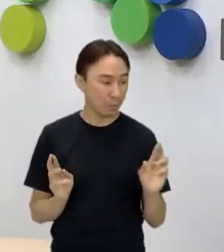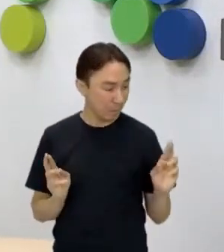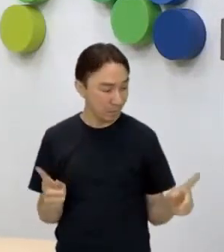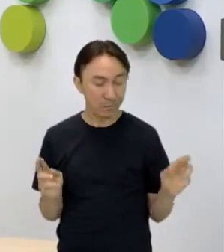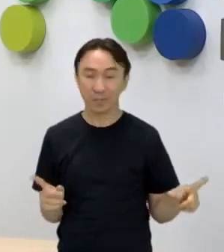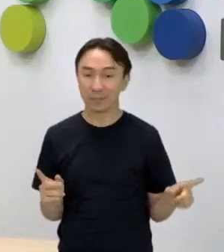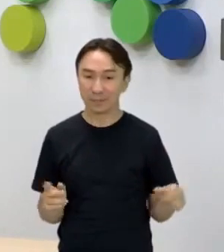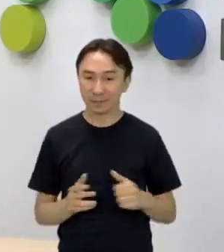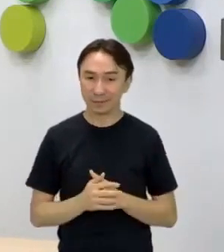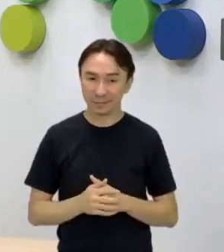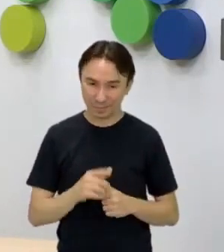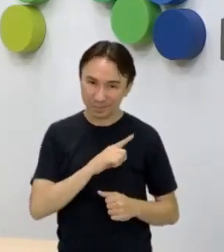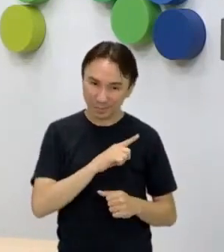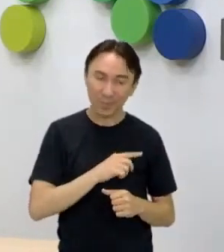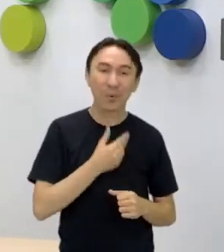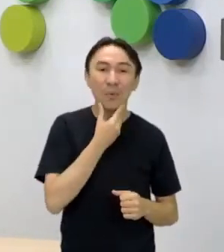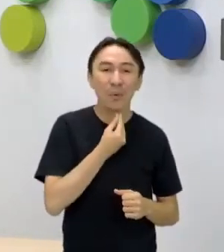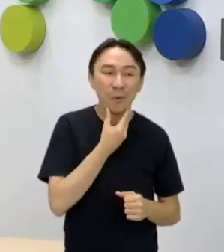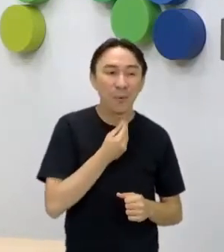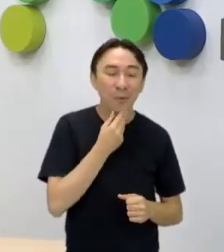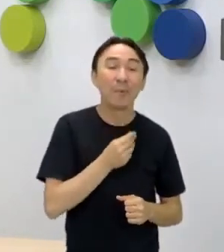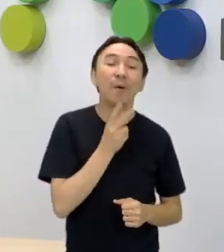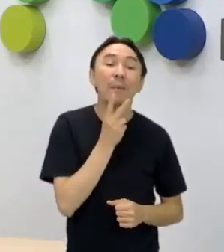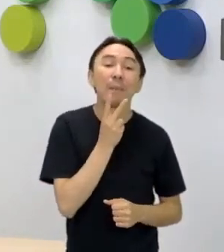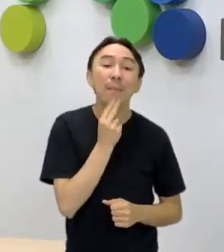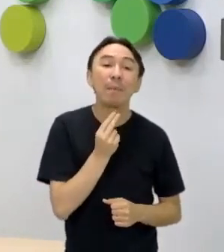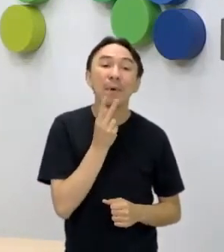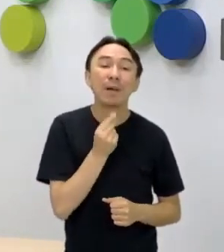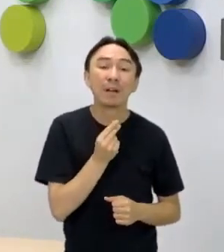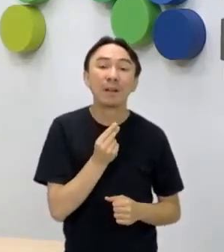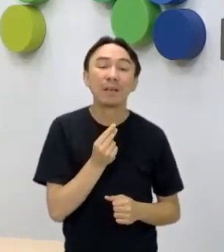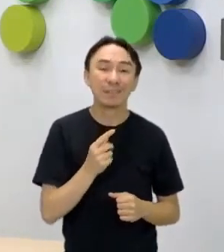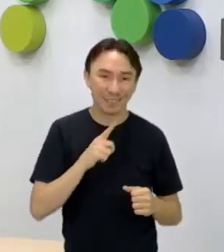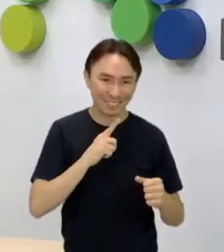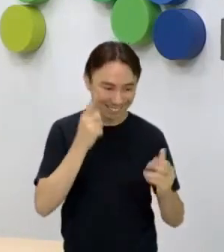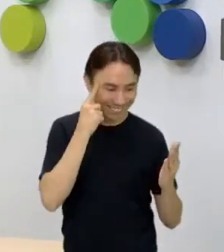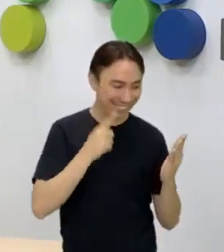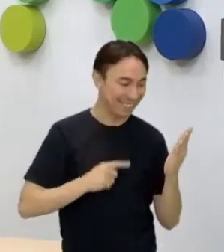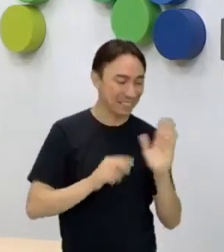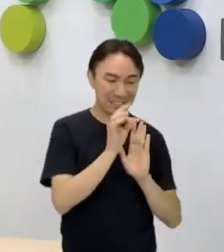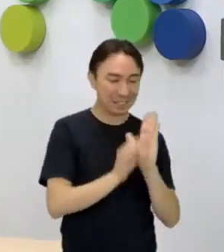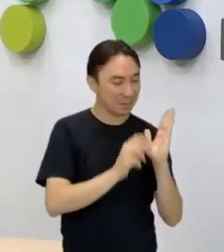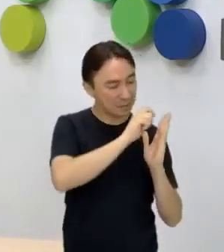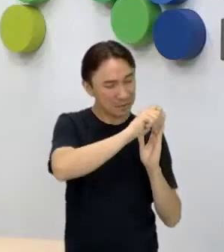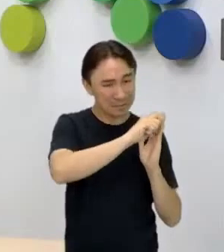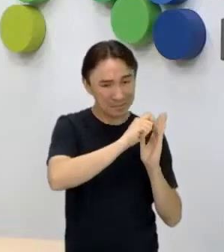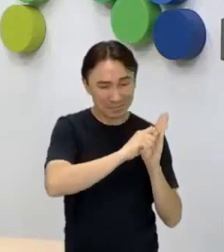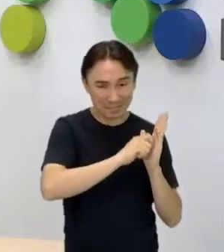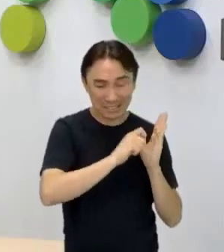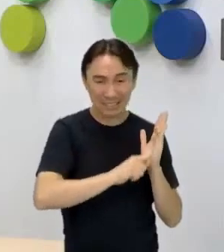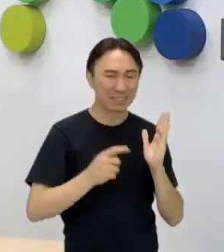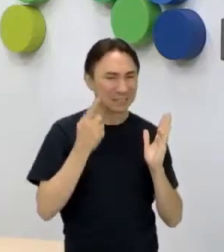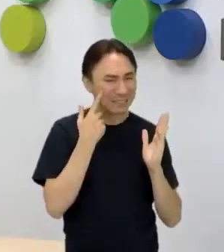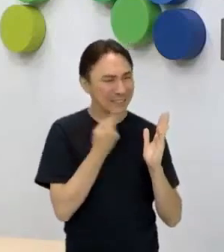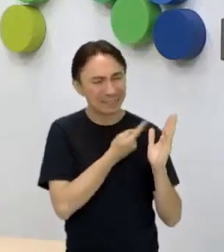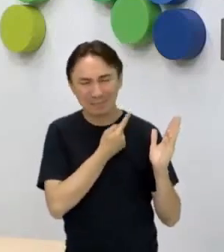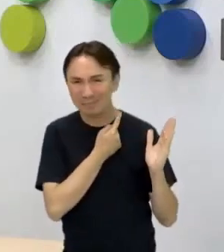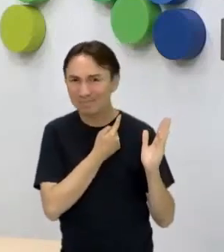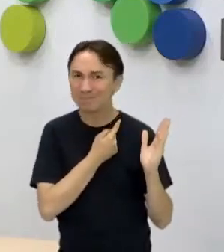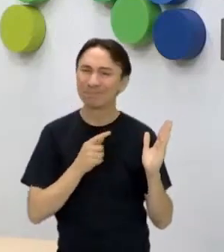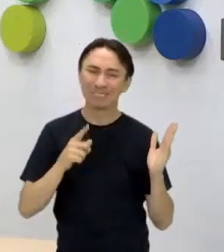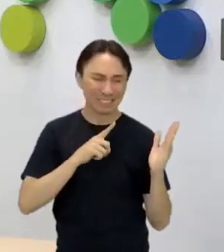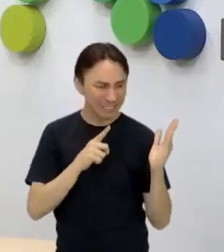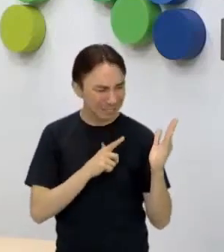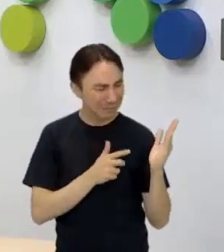século XIX, do Machado de Assis, e olha que a gente já pegou um recorte do texto original e já vimos que tinha alguma coisa ali que já chamava atenção